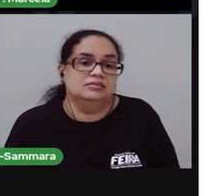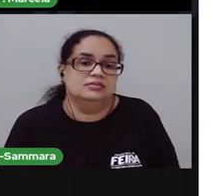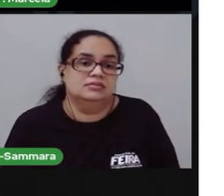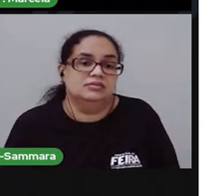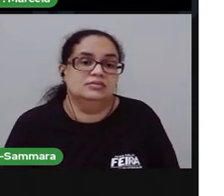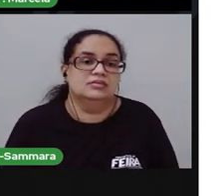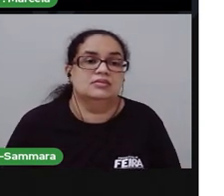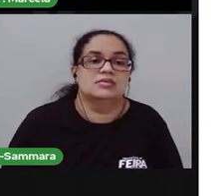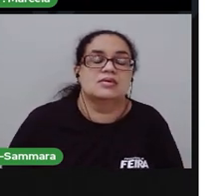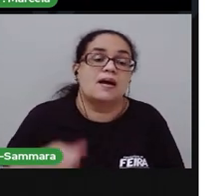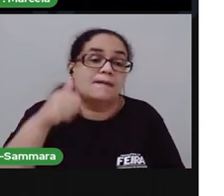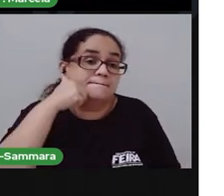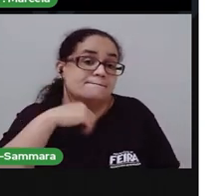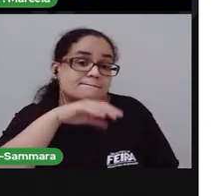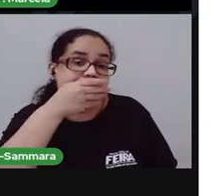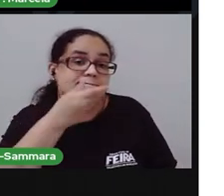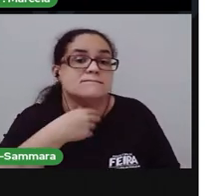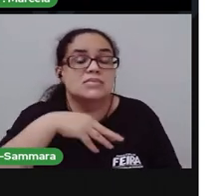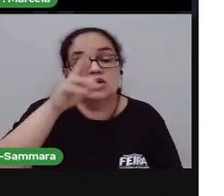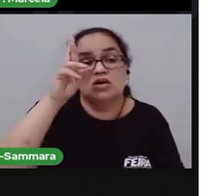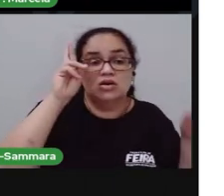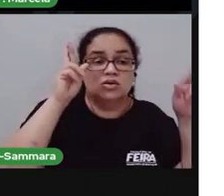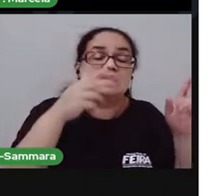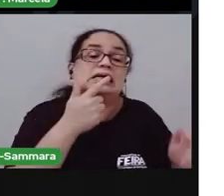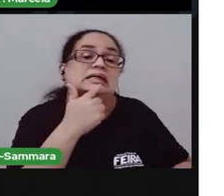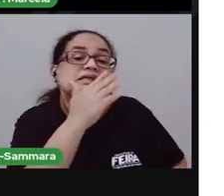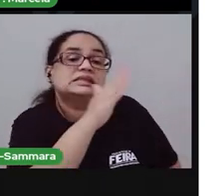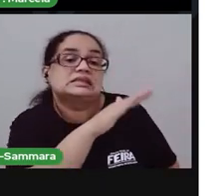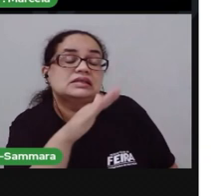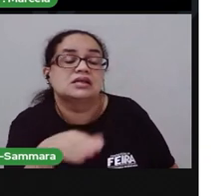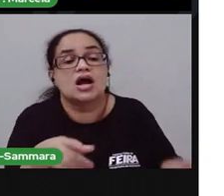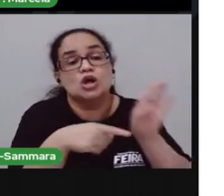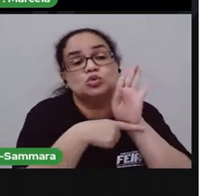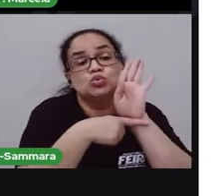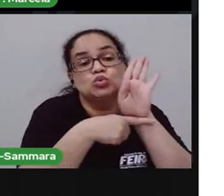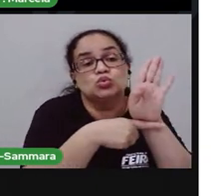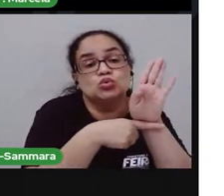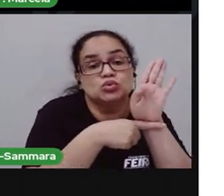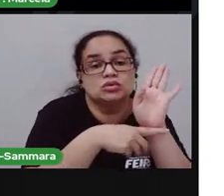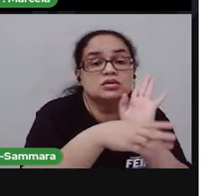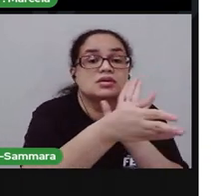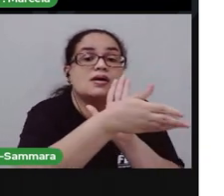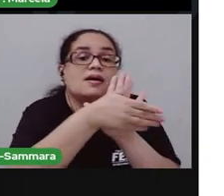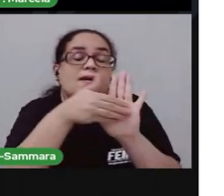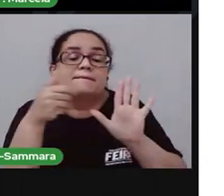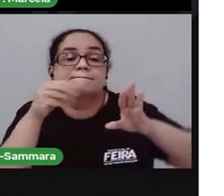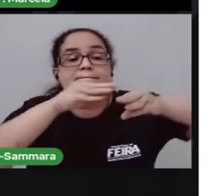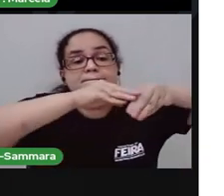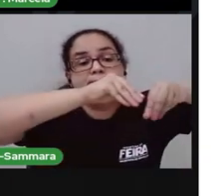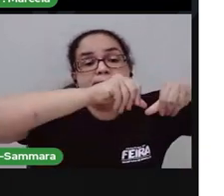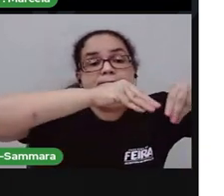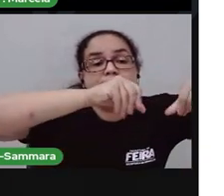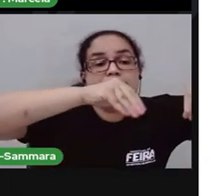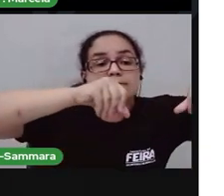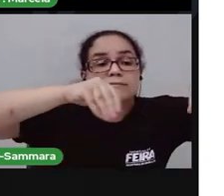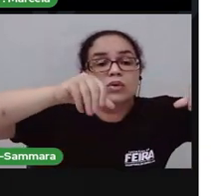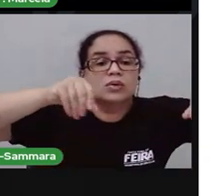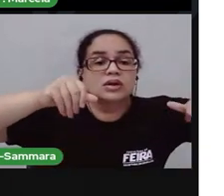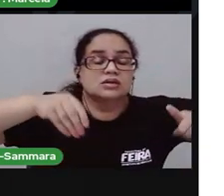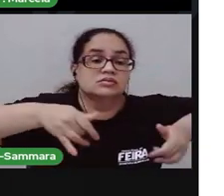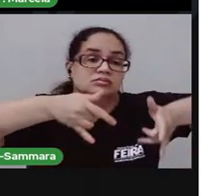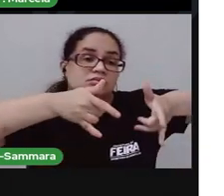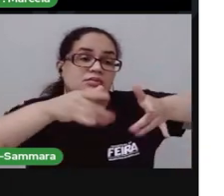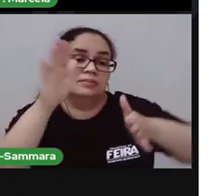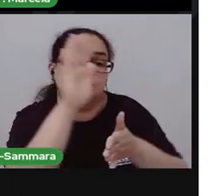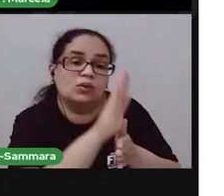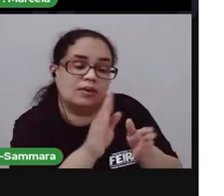pais ou responsáveis. Olha aqui, essas crianças estão ajudando a retirar a poeira dos móveis. Ó, pega um